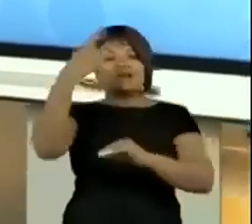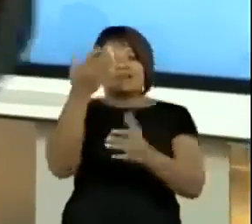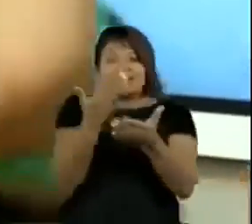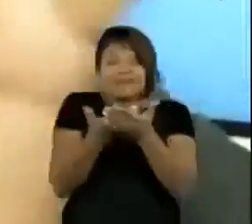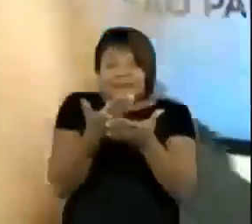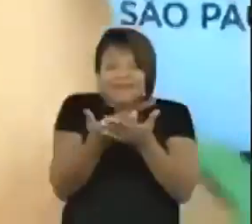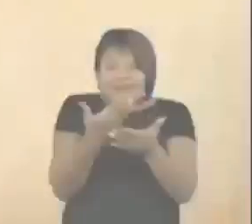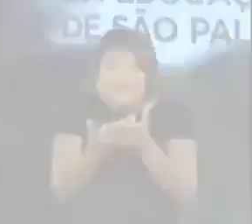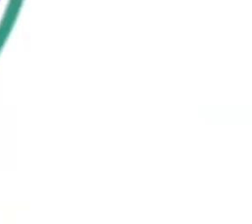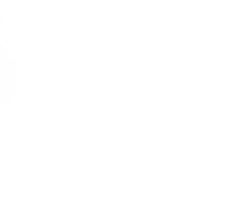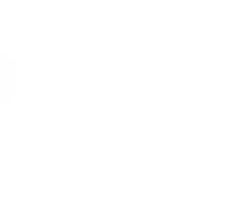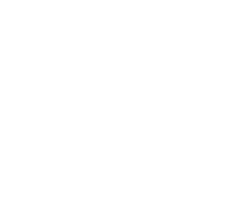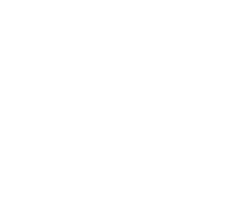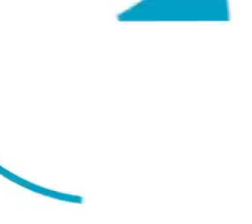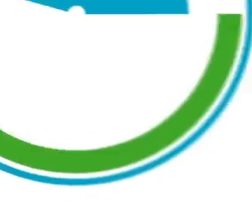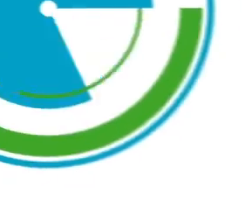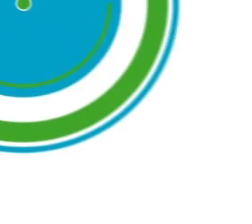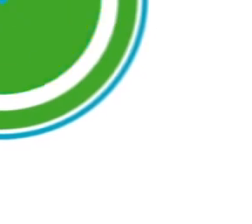aula. Tchau.